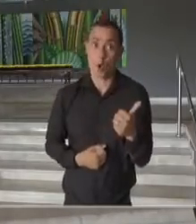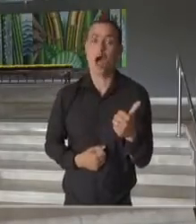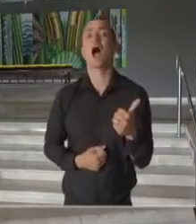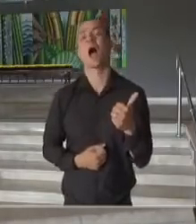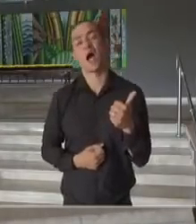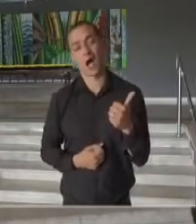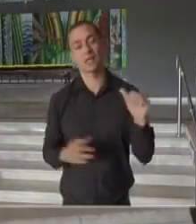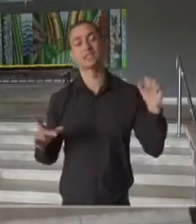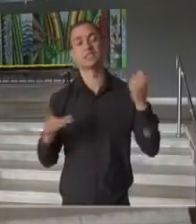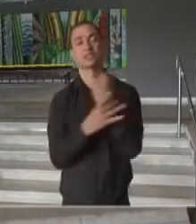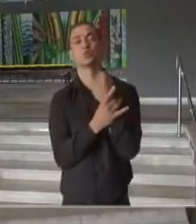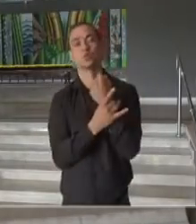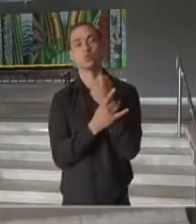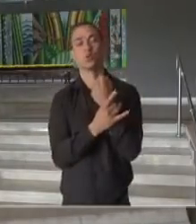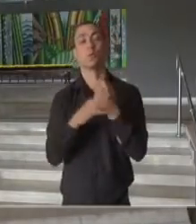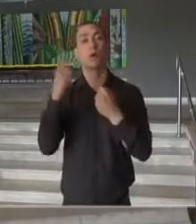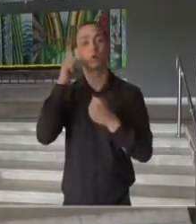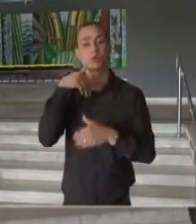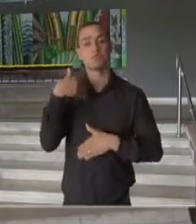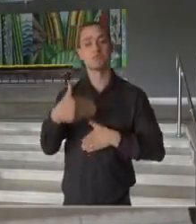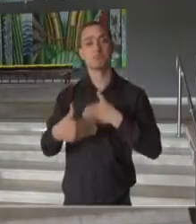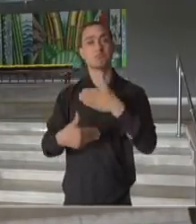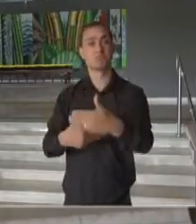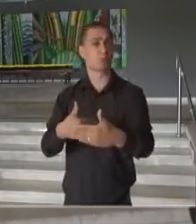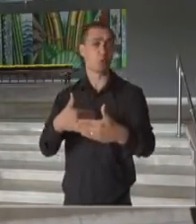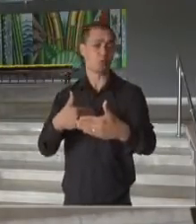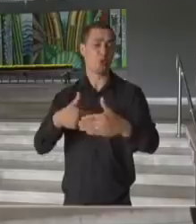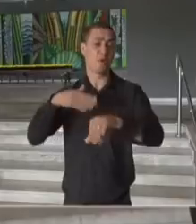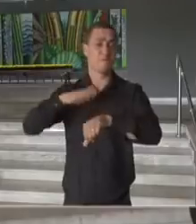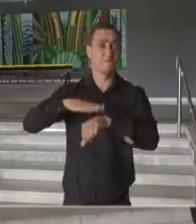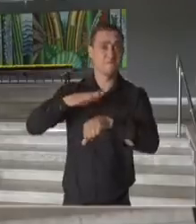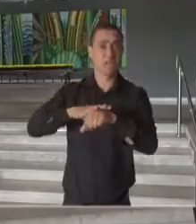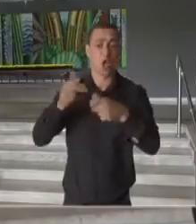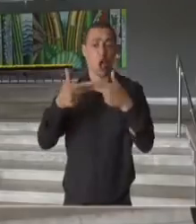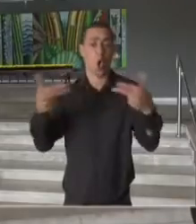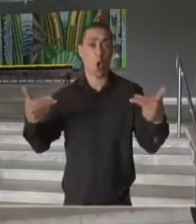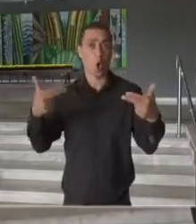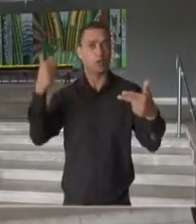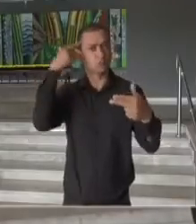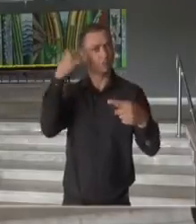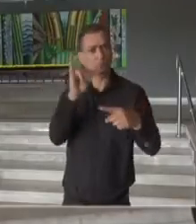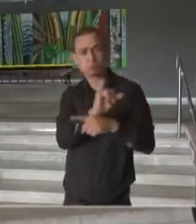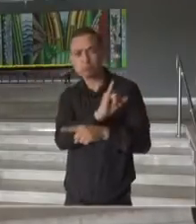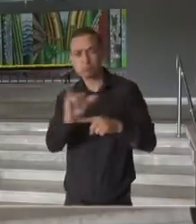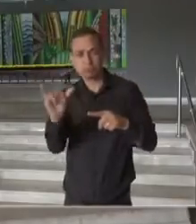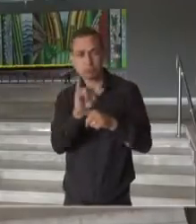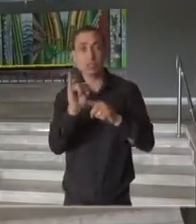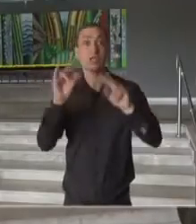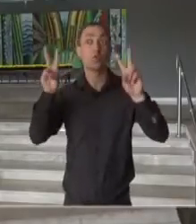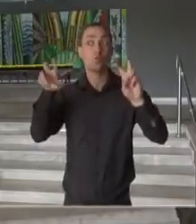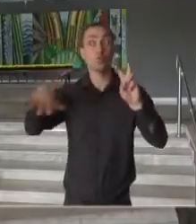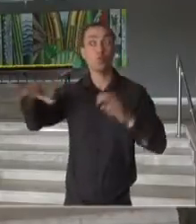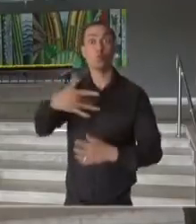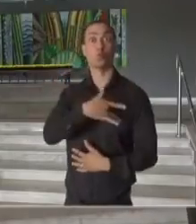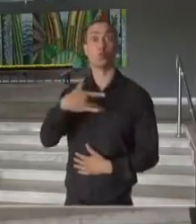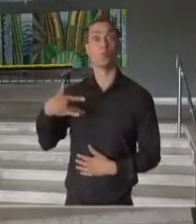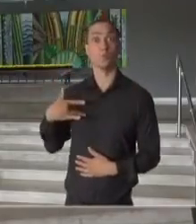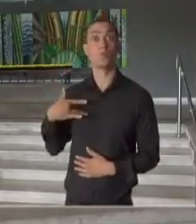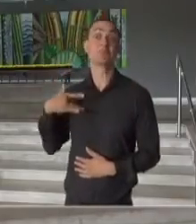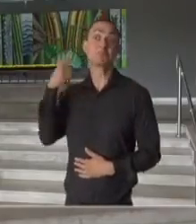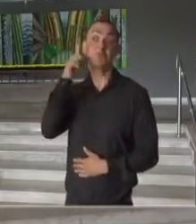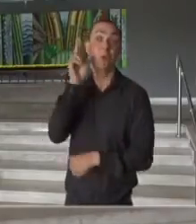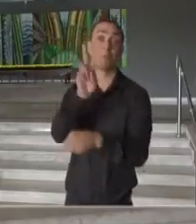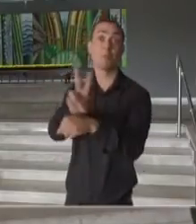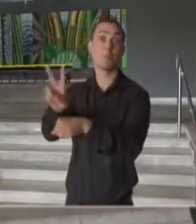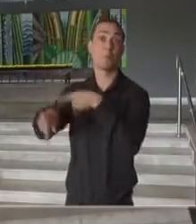e seguro para que qualquer ação estratégica no ponto de vista sanitário seja tomada para a proteção